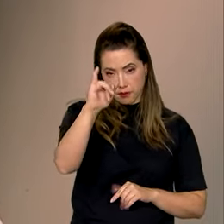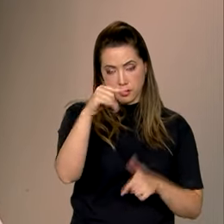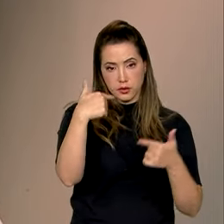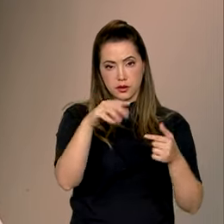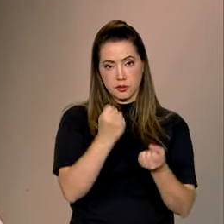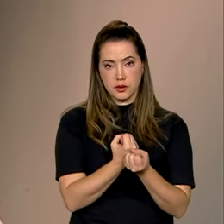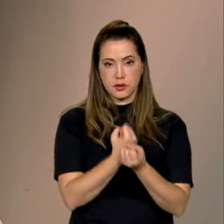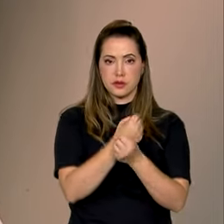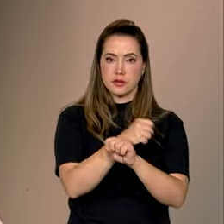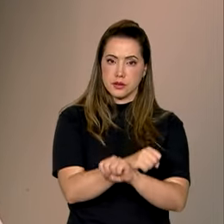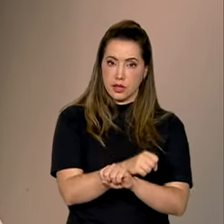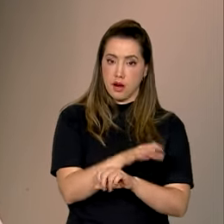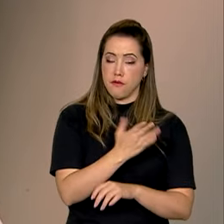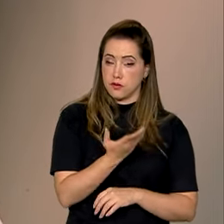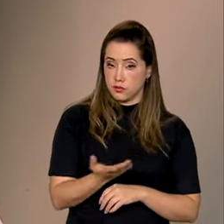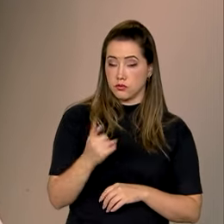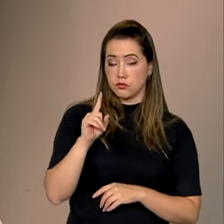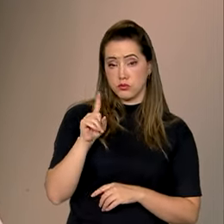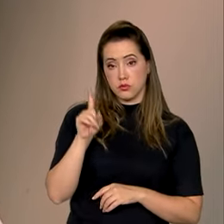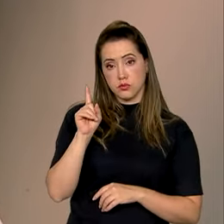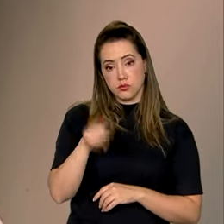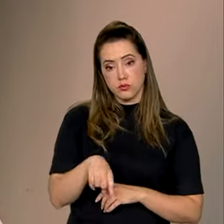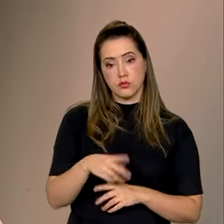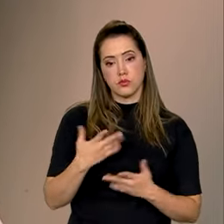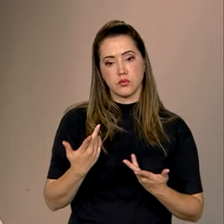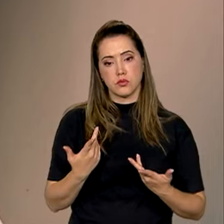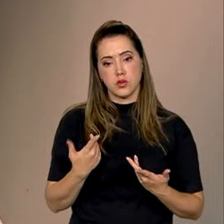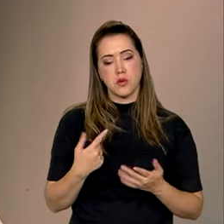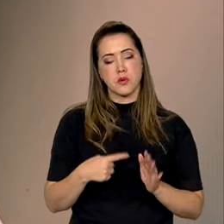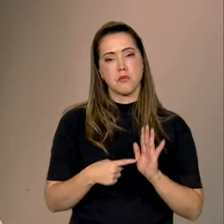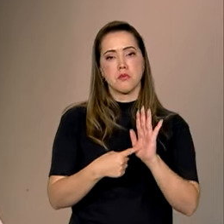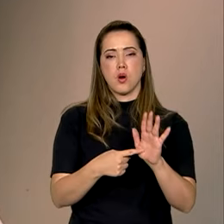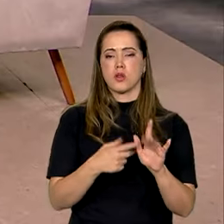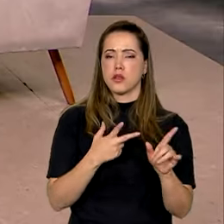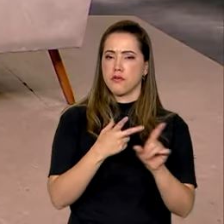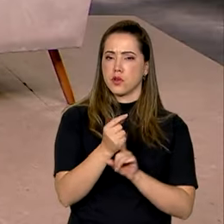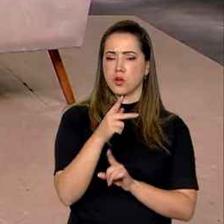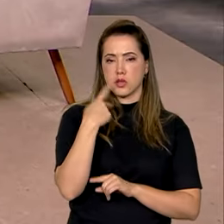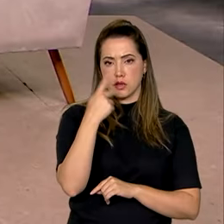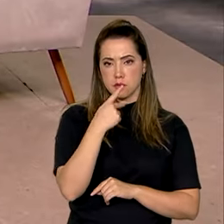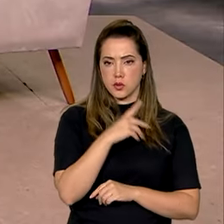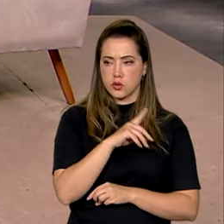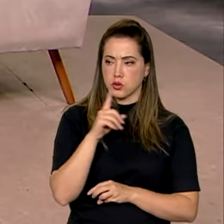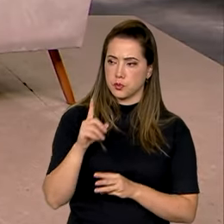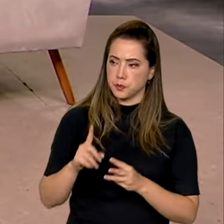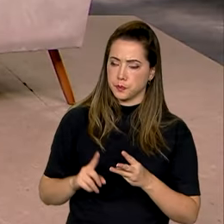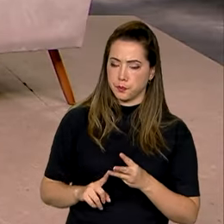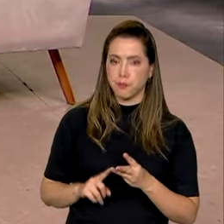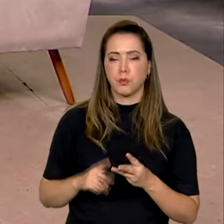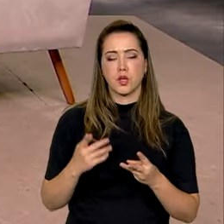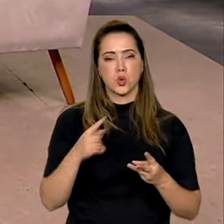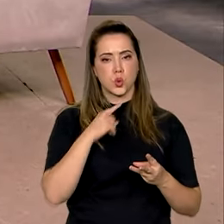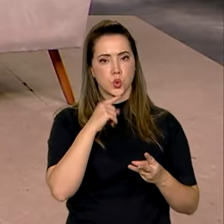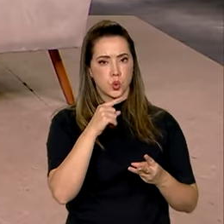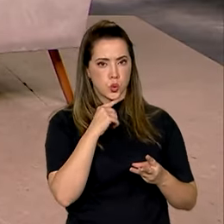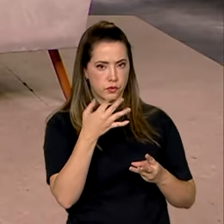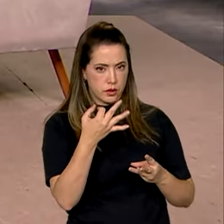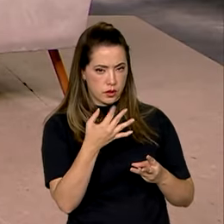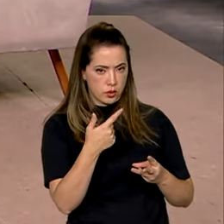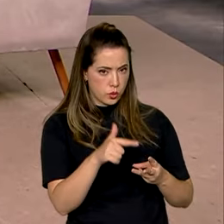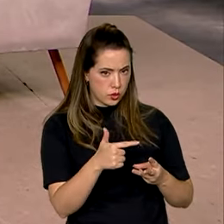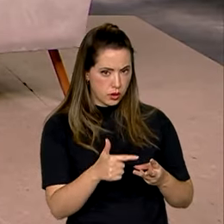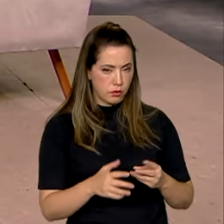escravo como um todo. É um denotativo de sucesso dessa política. E o terceiro ponto, sem dúvida alguma, é que estamos aqui